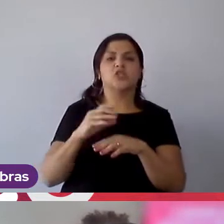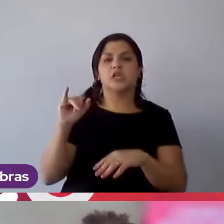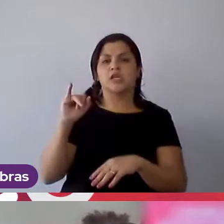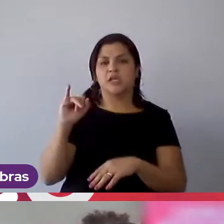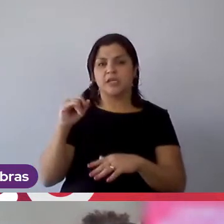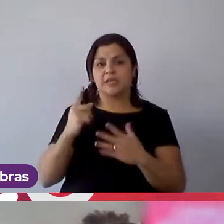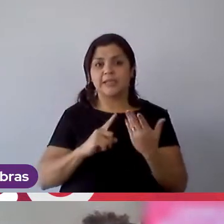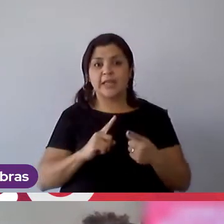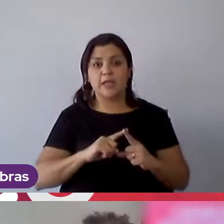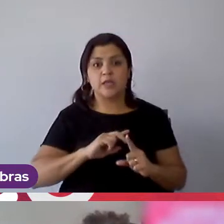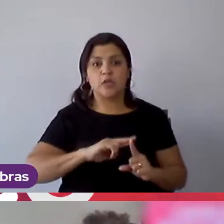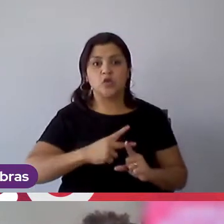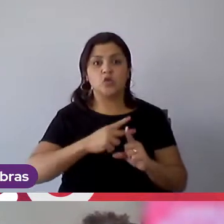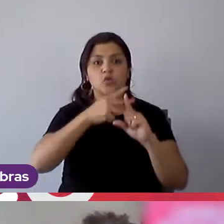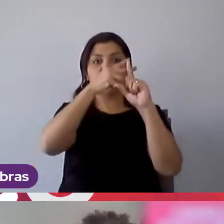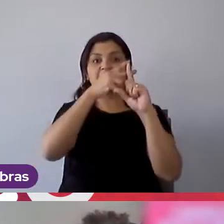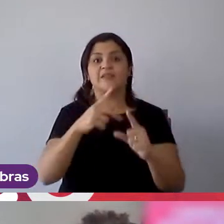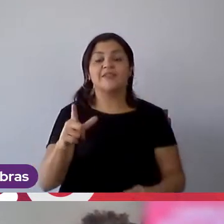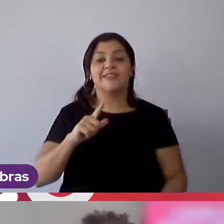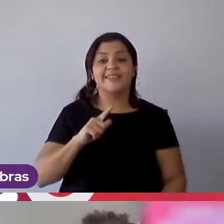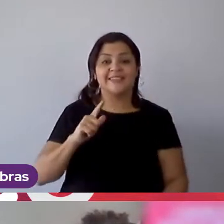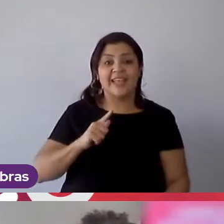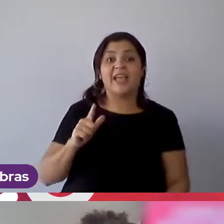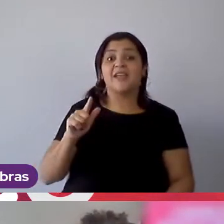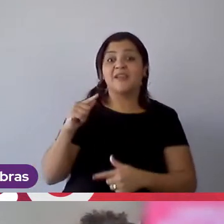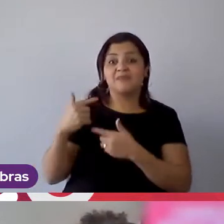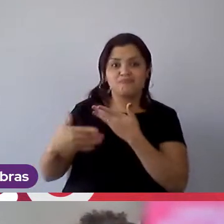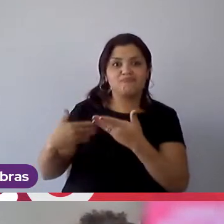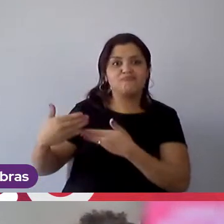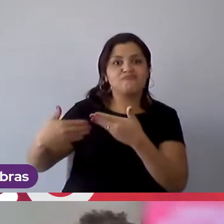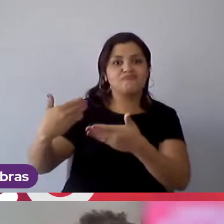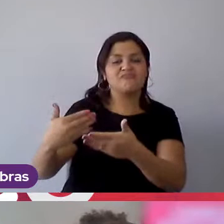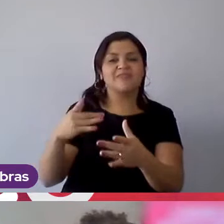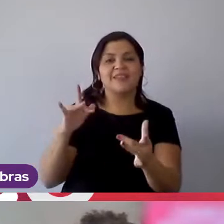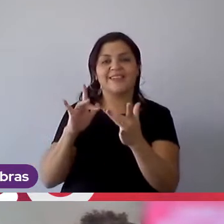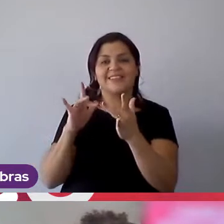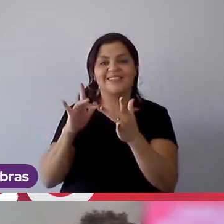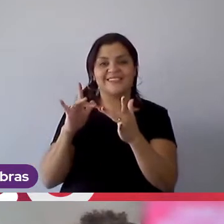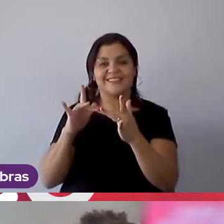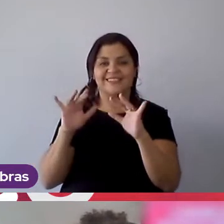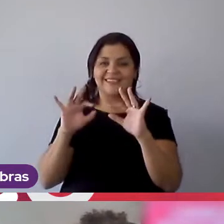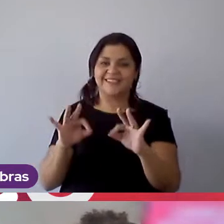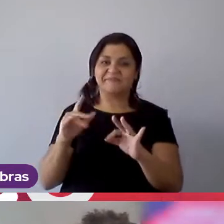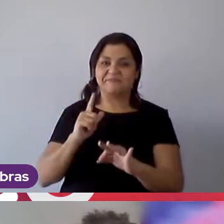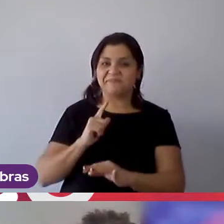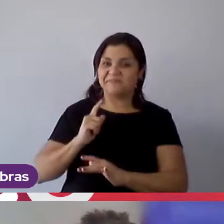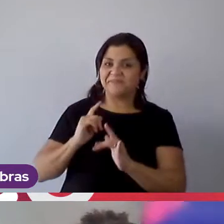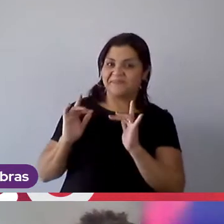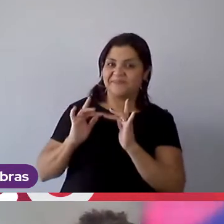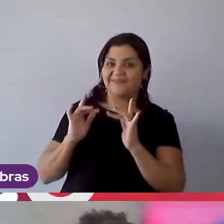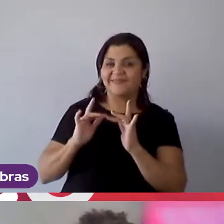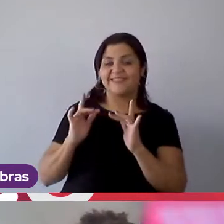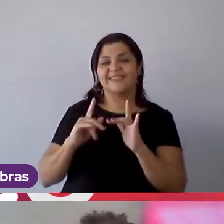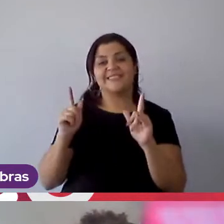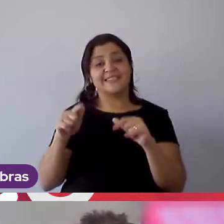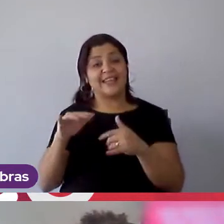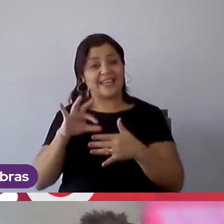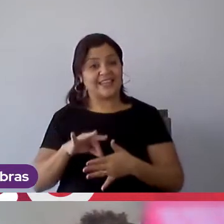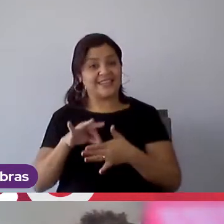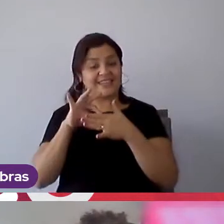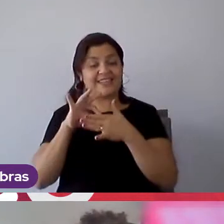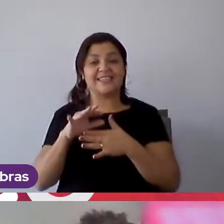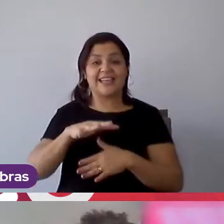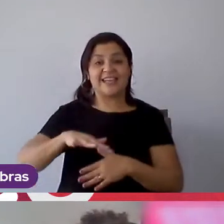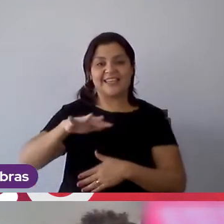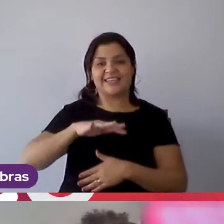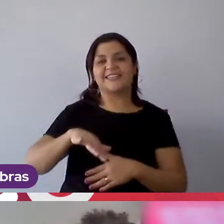que verdade eu nem lembrei assim que eu ia ter um contato muito próximo e eu tenho um contato muito próximo tanto com a liderança dessas áreas